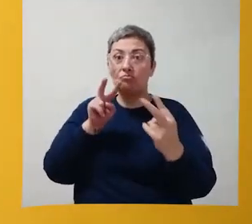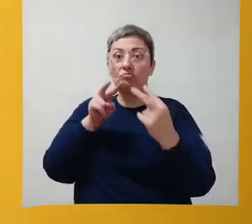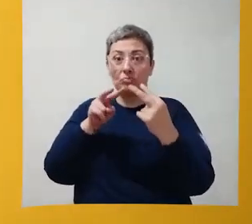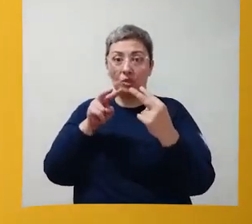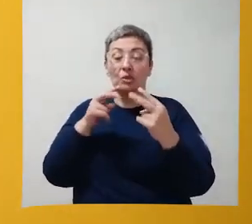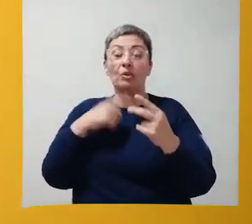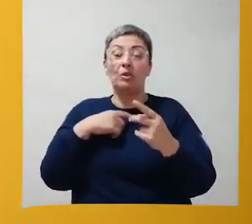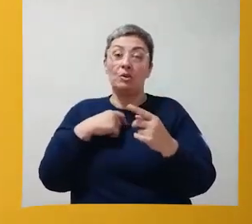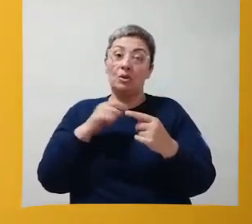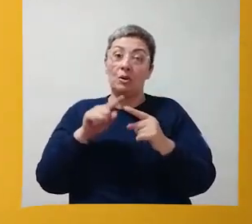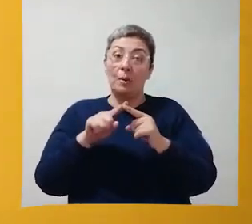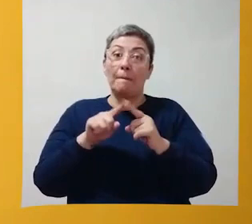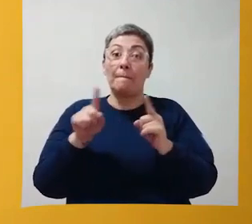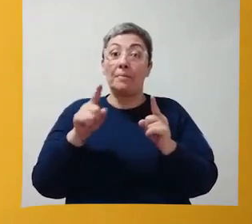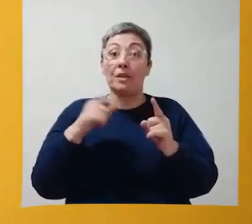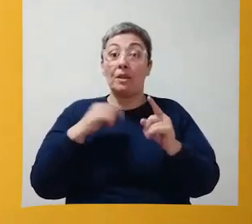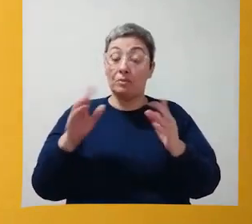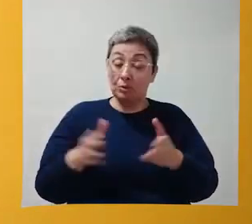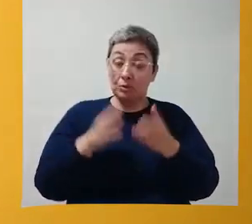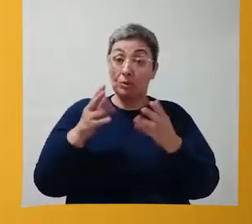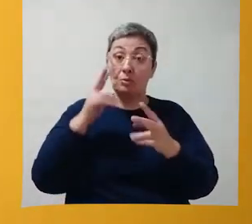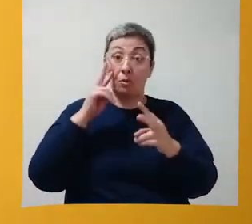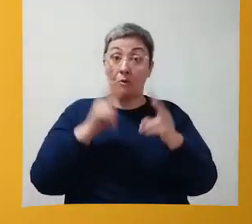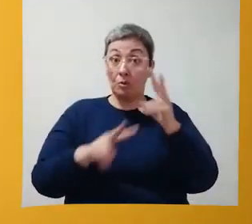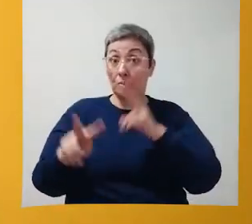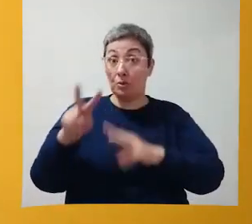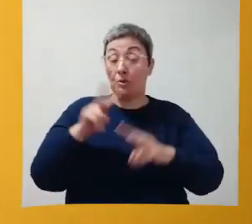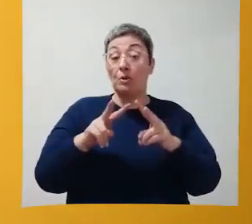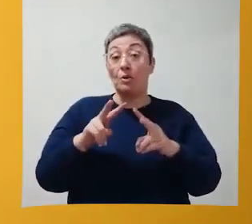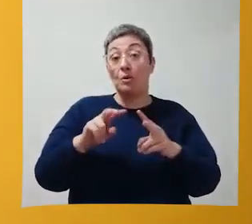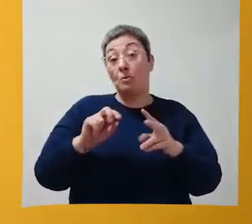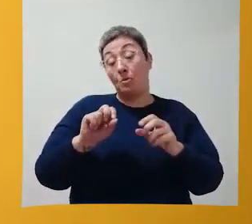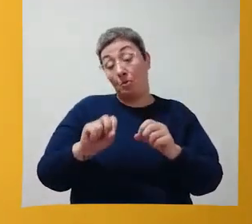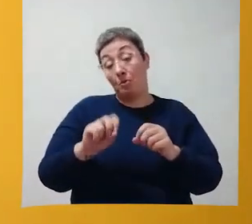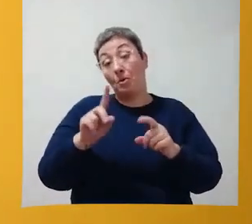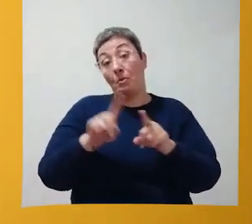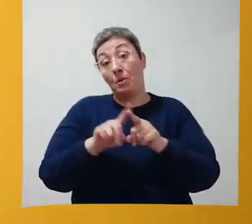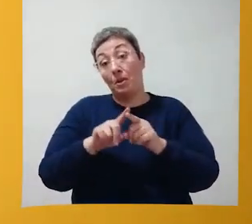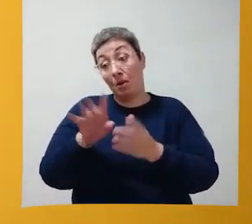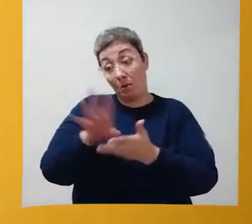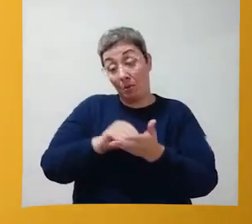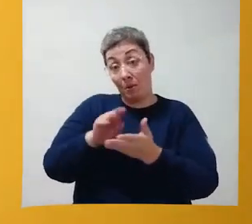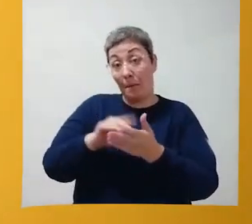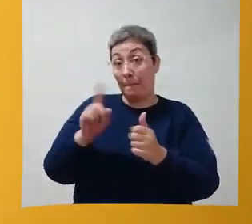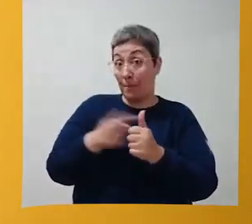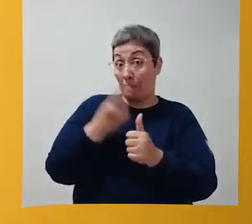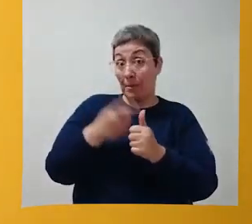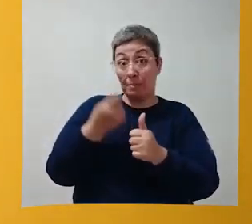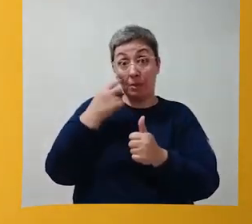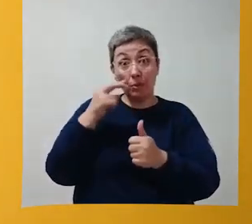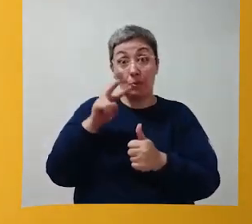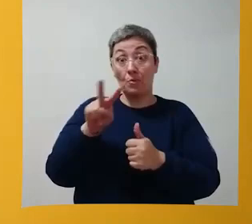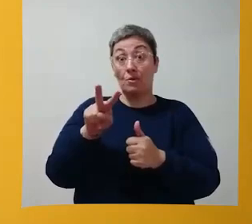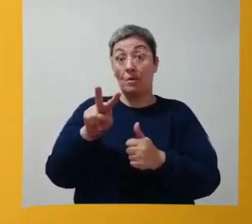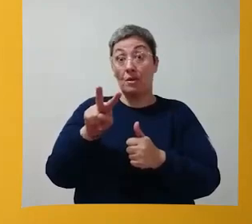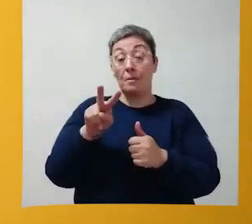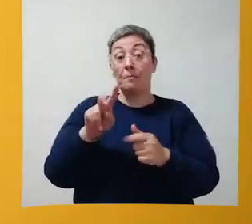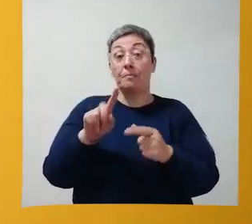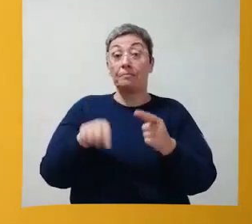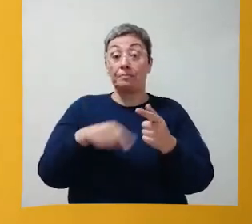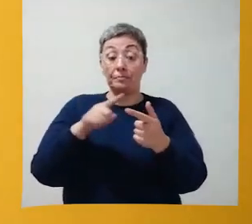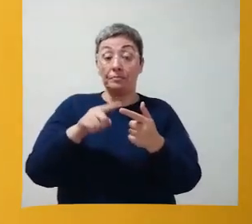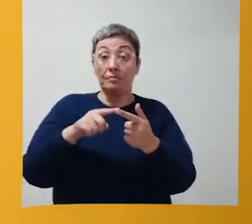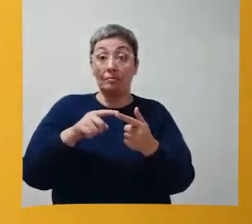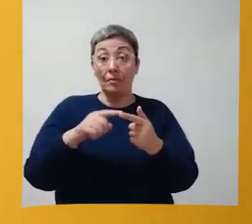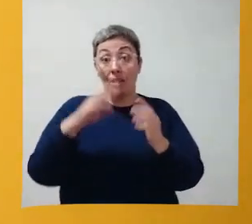visual, porque ela tem um estímulo visual. Ou seja, para que ela copie, ela precisa olhar. Já no